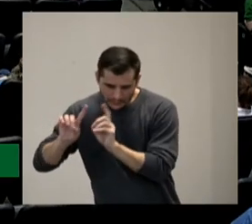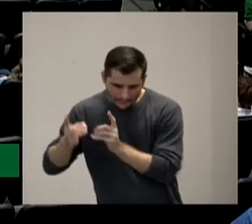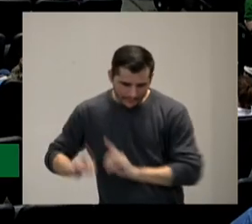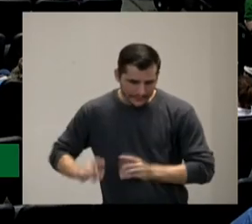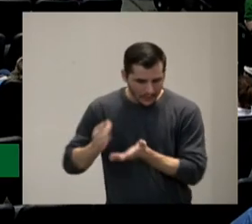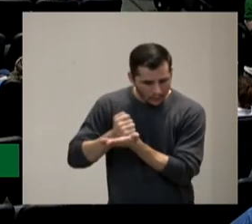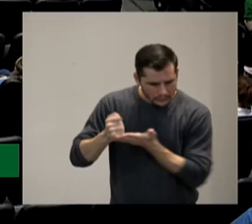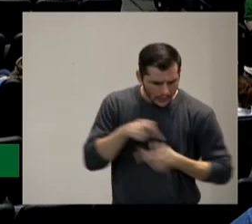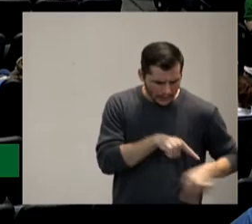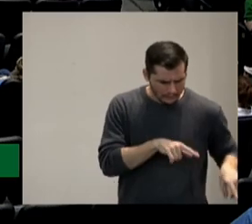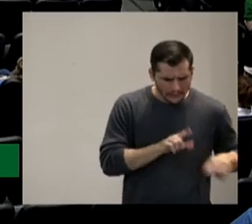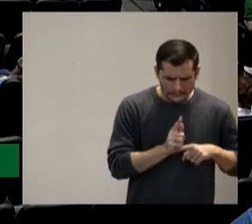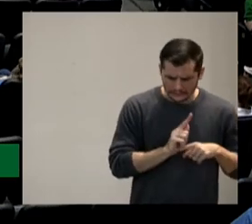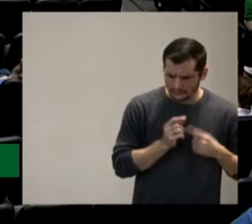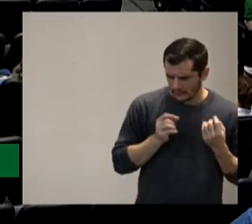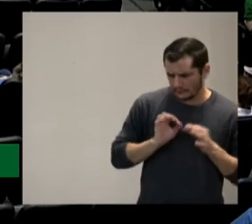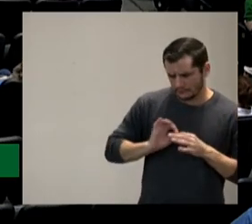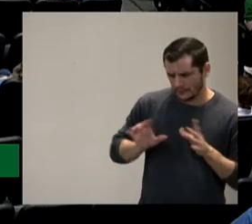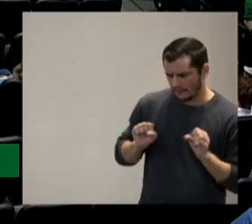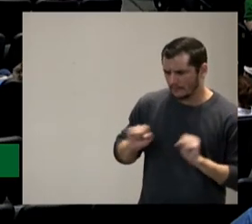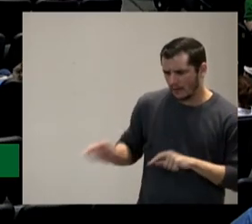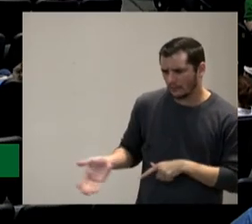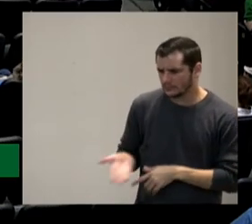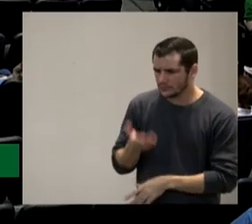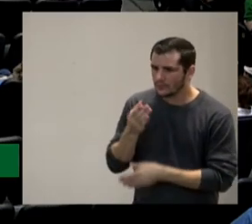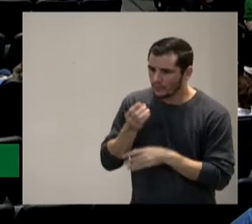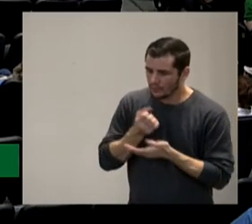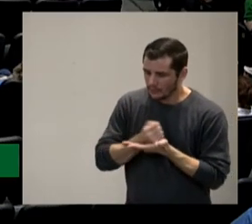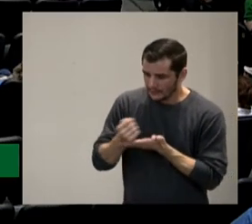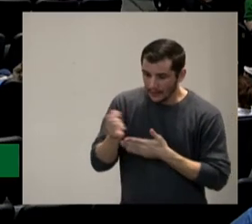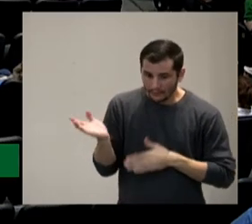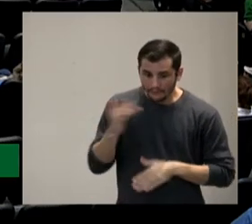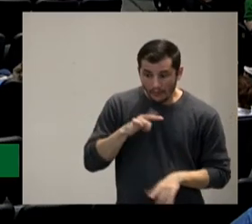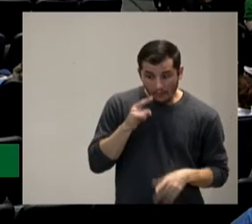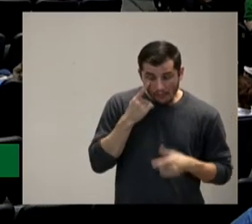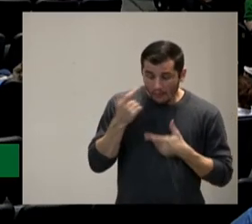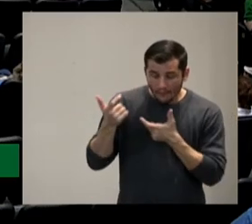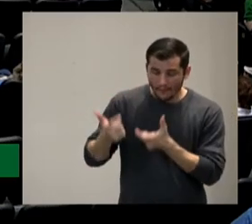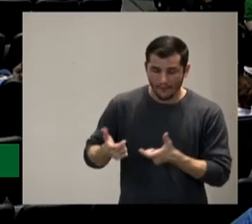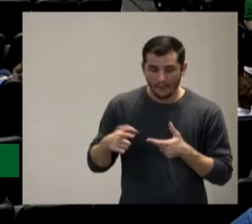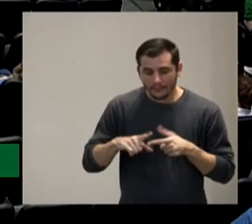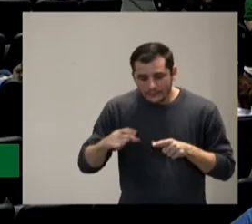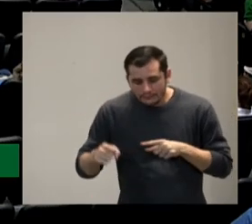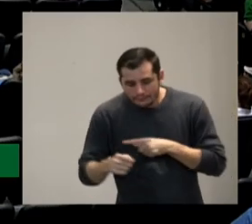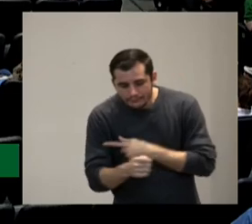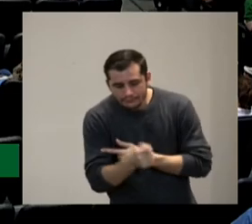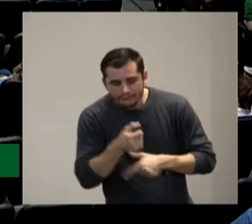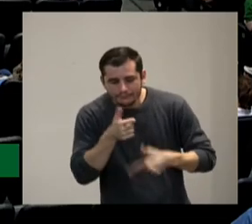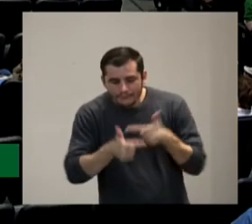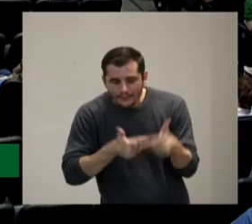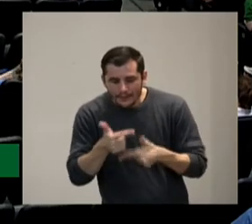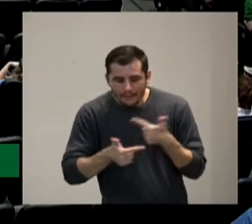não tem problema cadê me traz eu preciso hoje